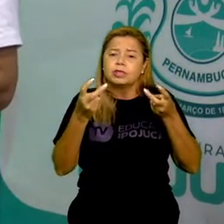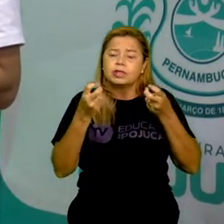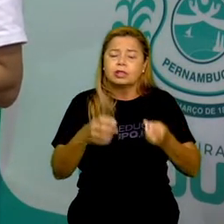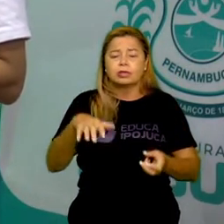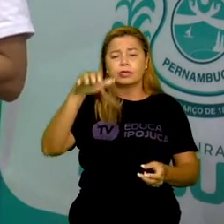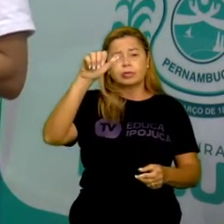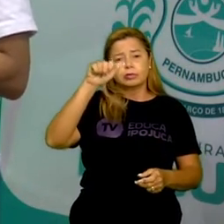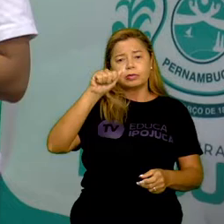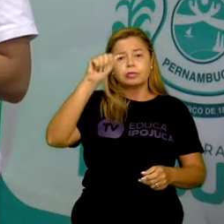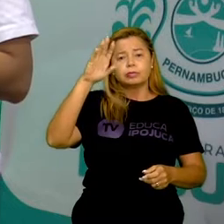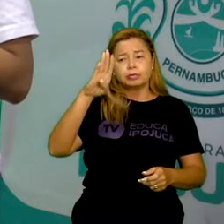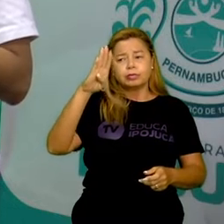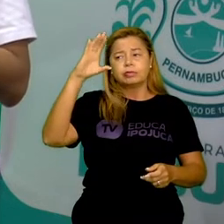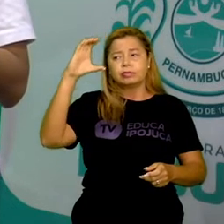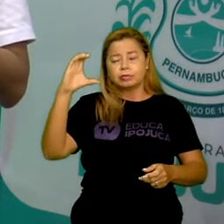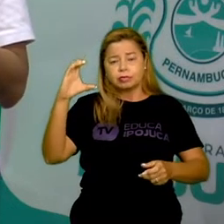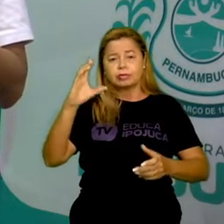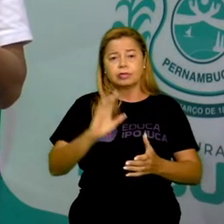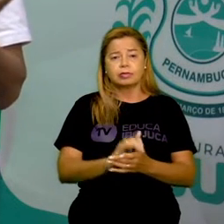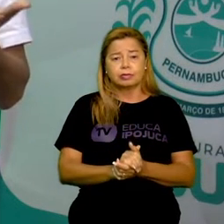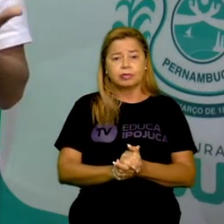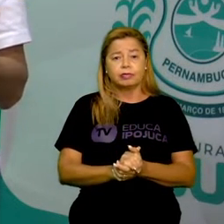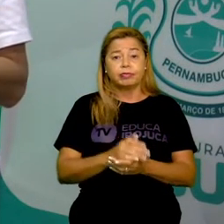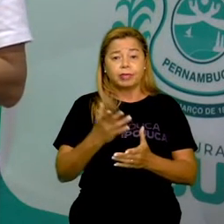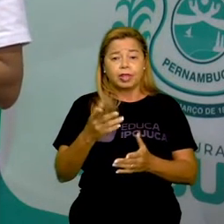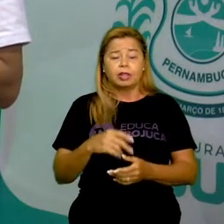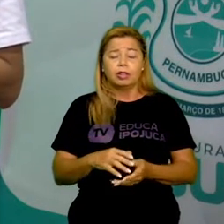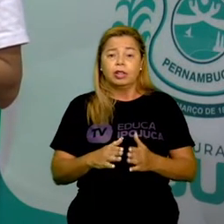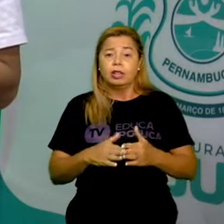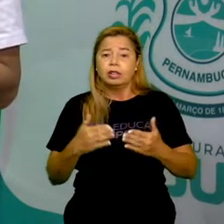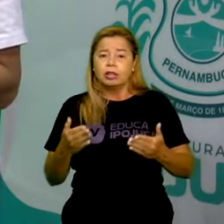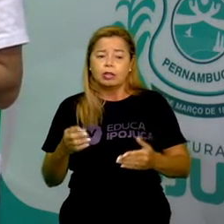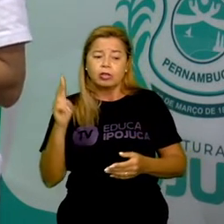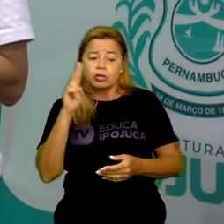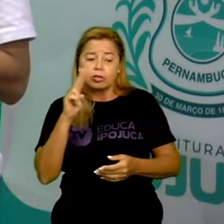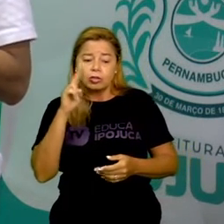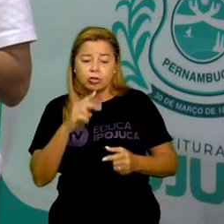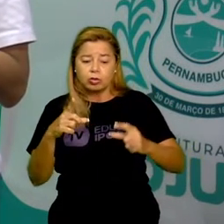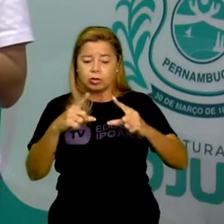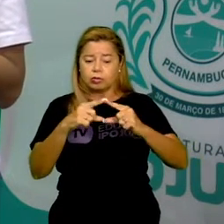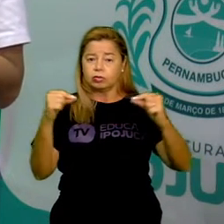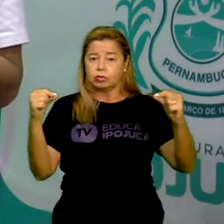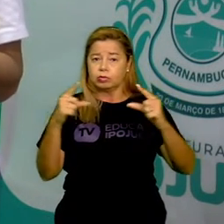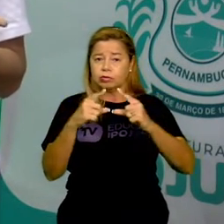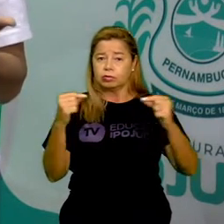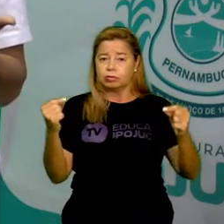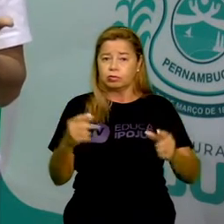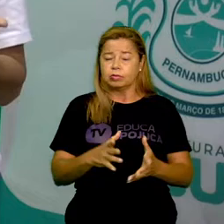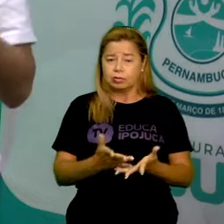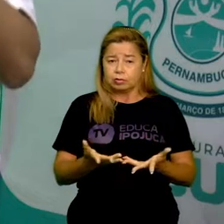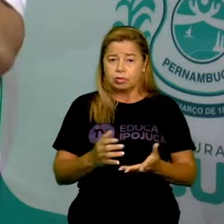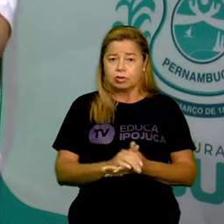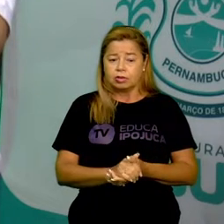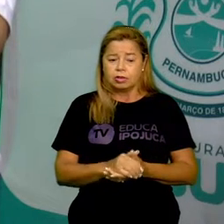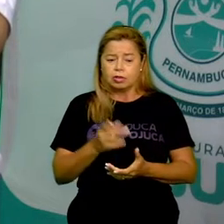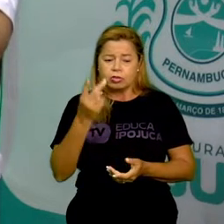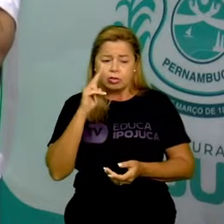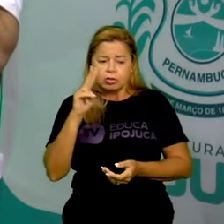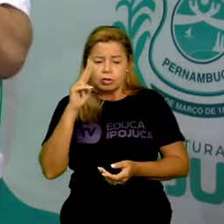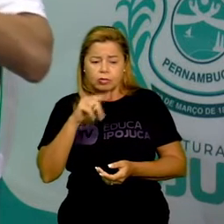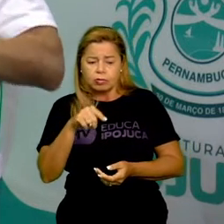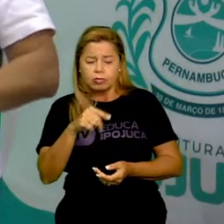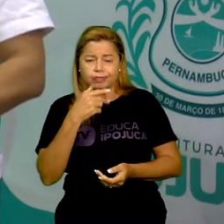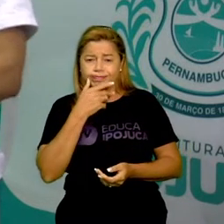exemplo, um japonês, um chinês, outros que já escreviam, a gente olha assim,